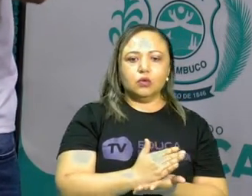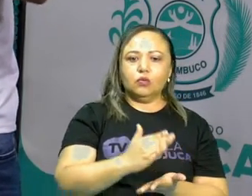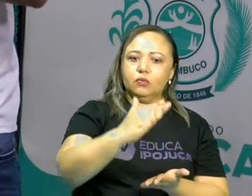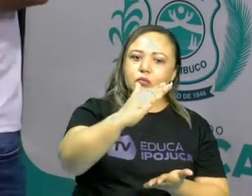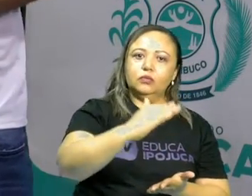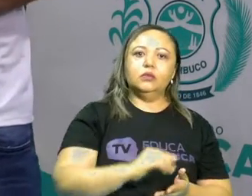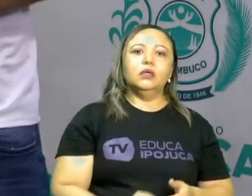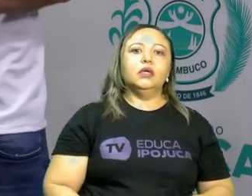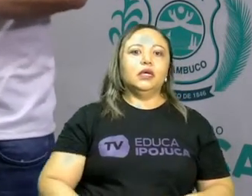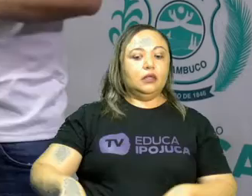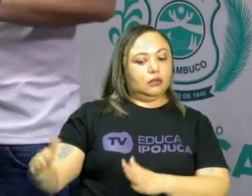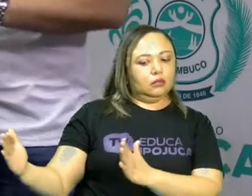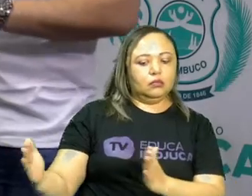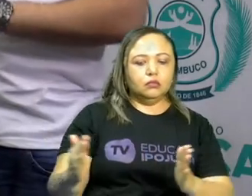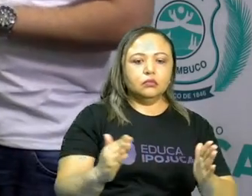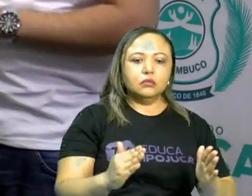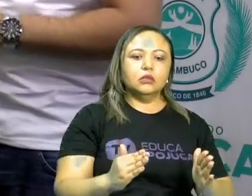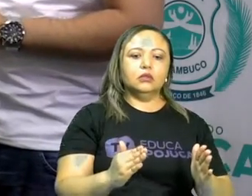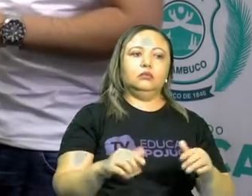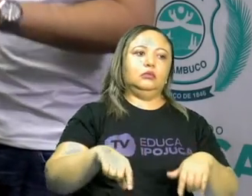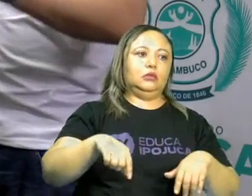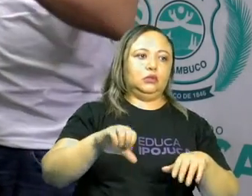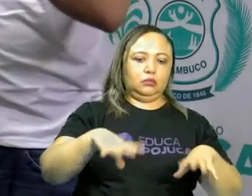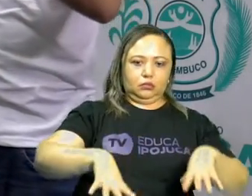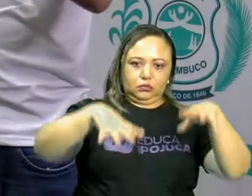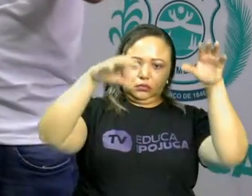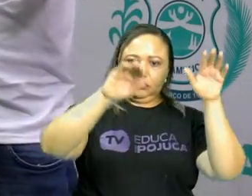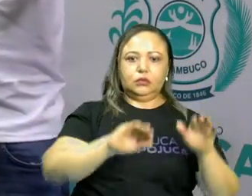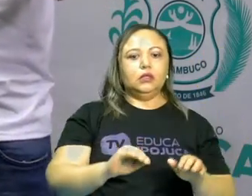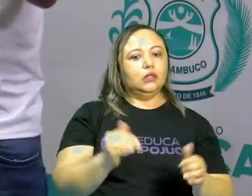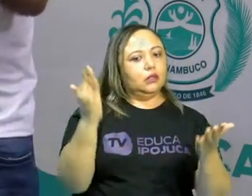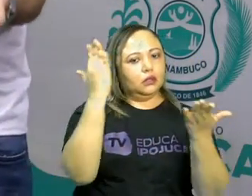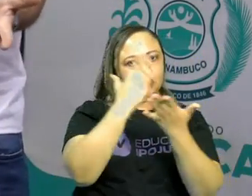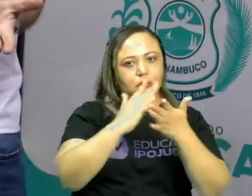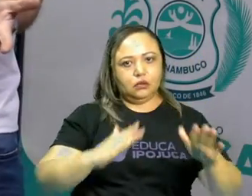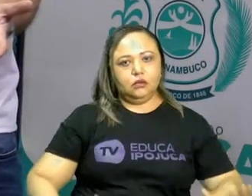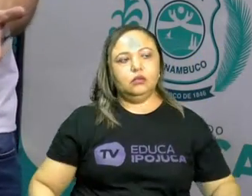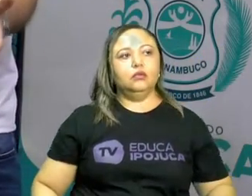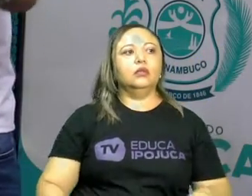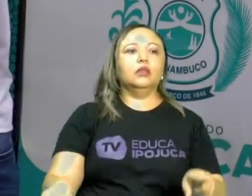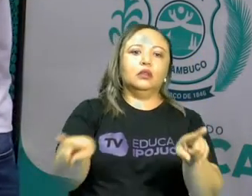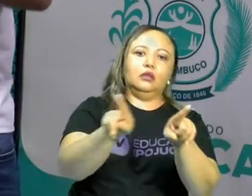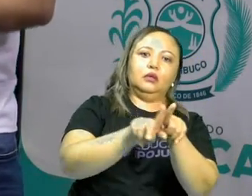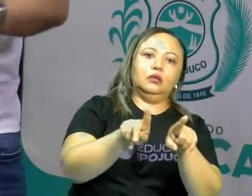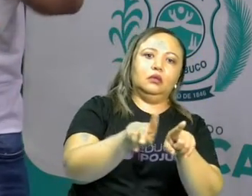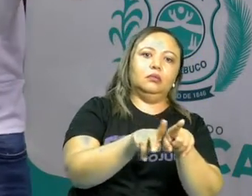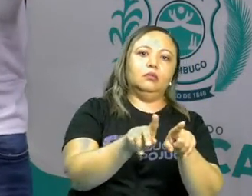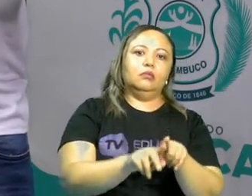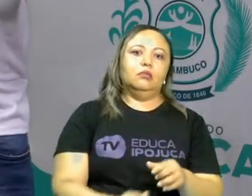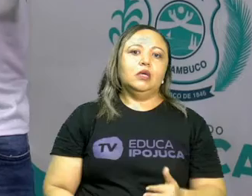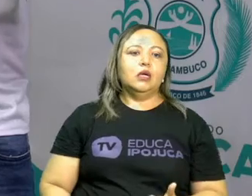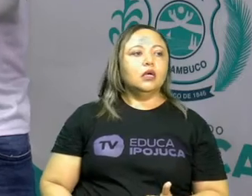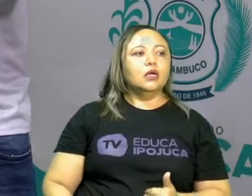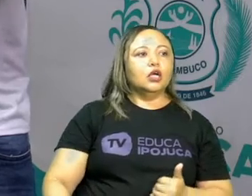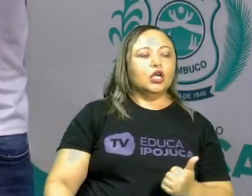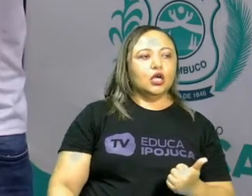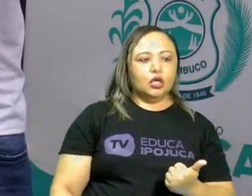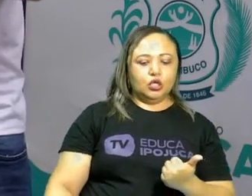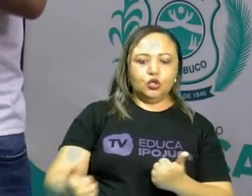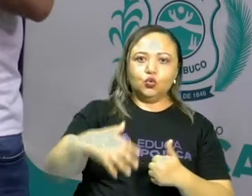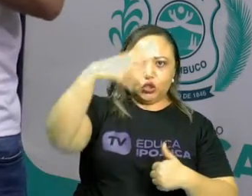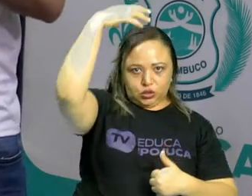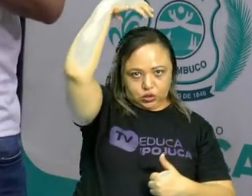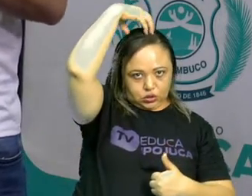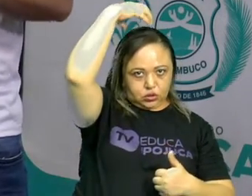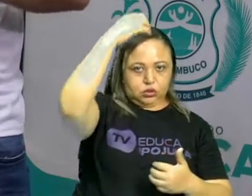e a Idade Média fique para trás. A centralização do poder real, Como eu falei aqui, então, você vai ter esses